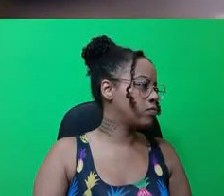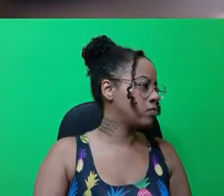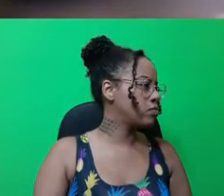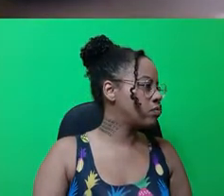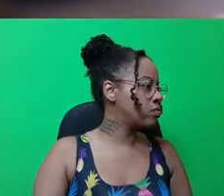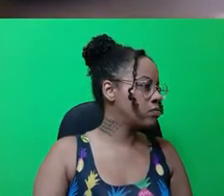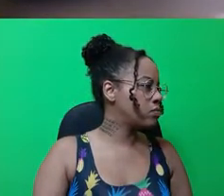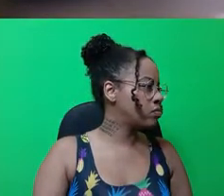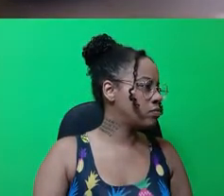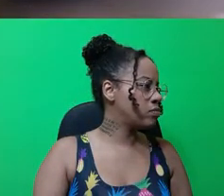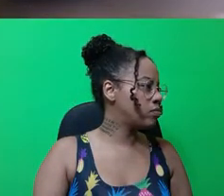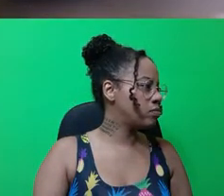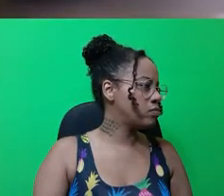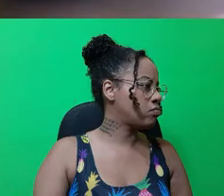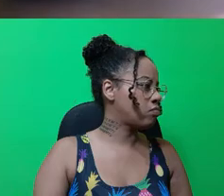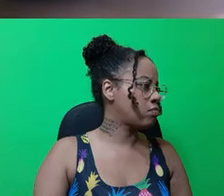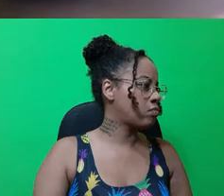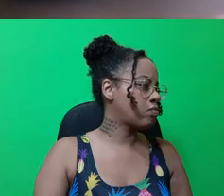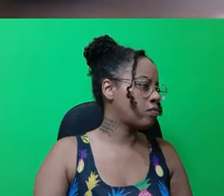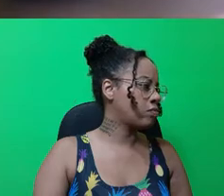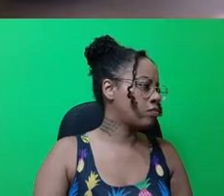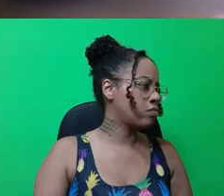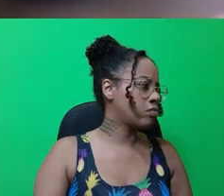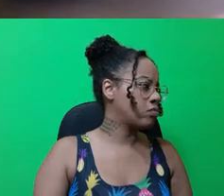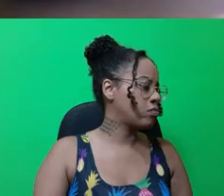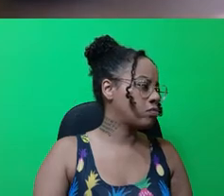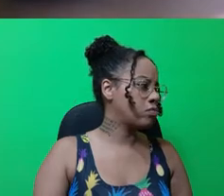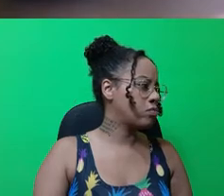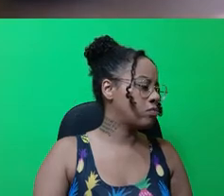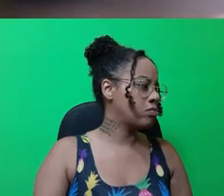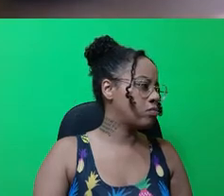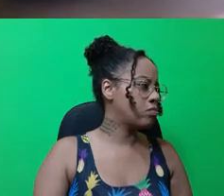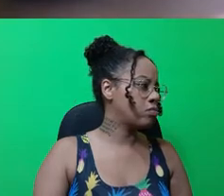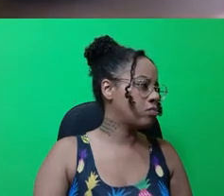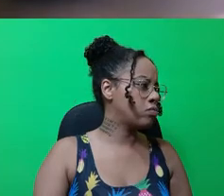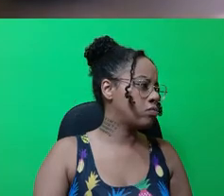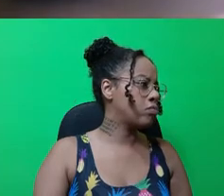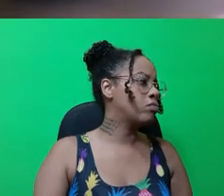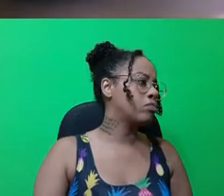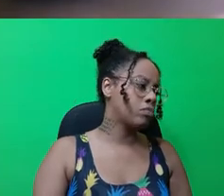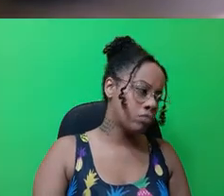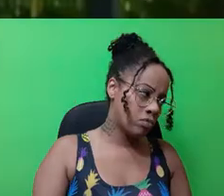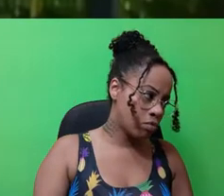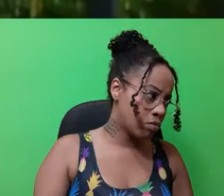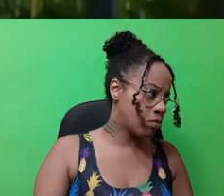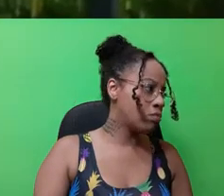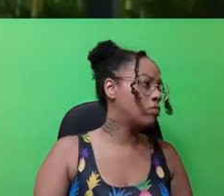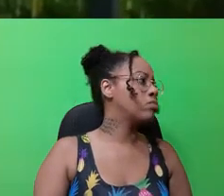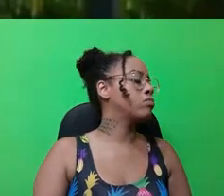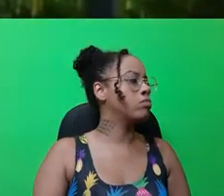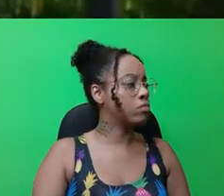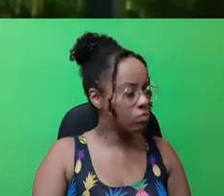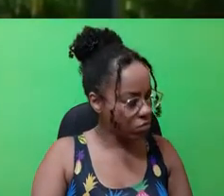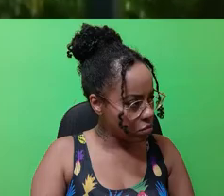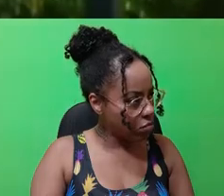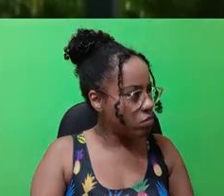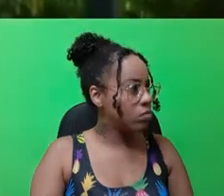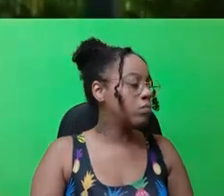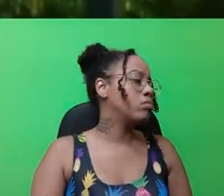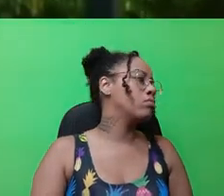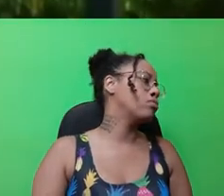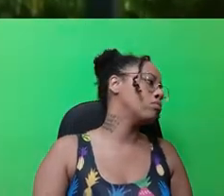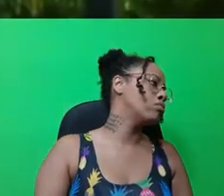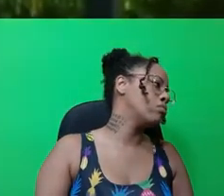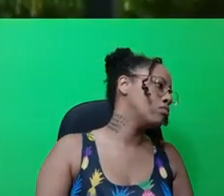no Forte dos Andradas, onde deve passar o final de semana e o feriado de finados. O presidente Jair Bolsonaro vem a Santa